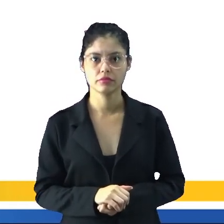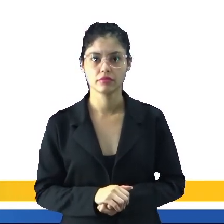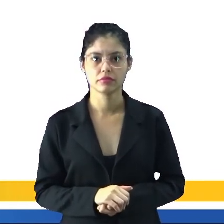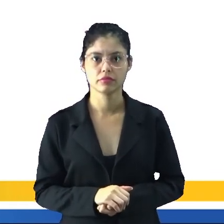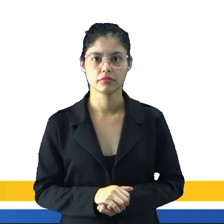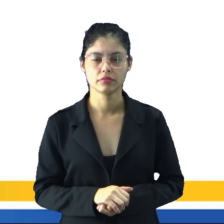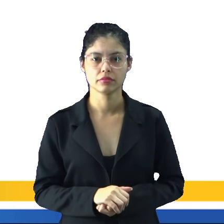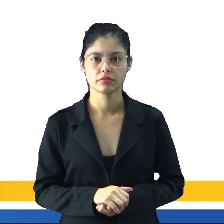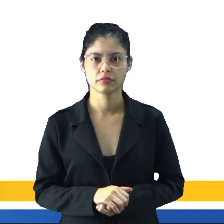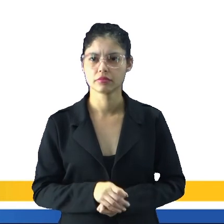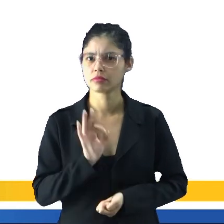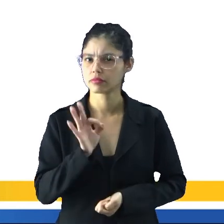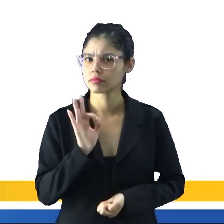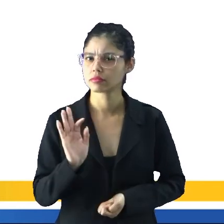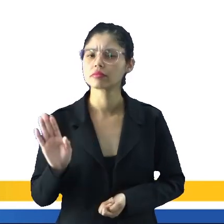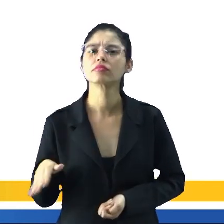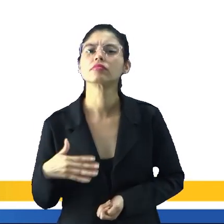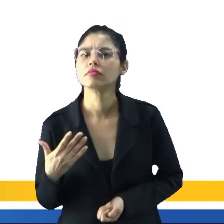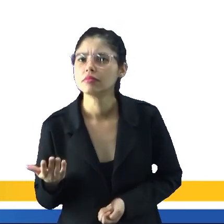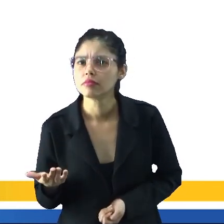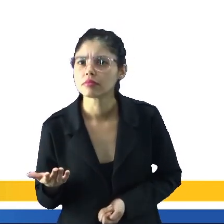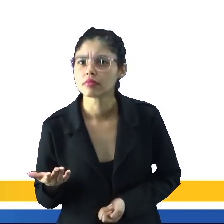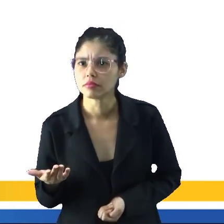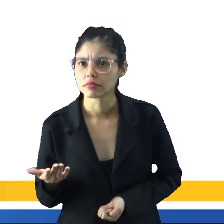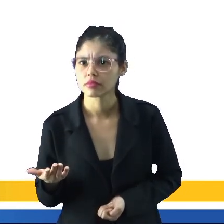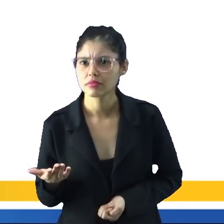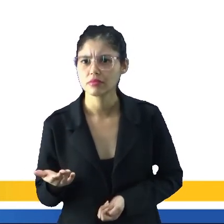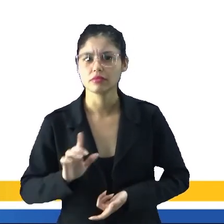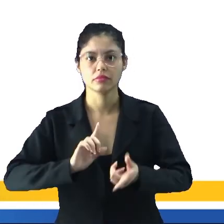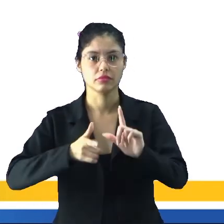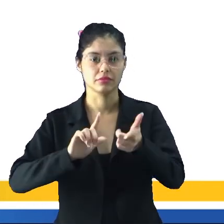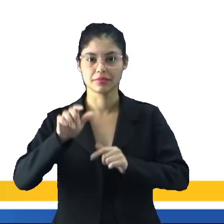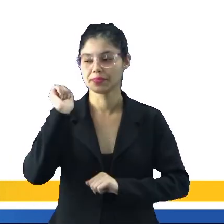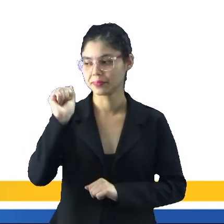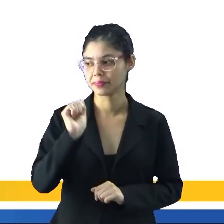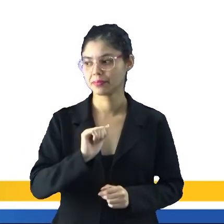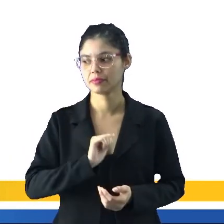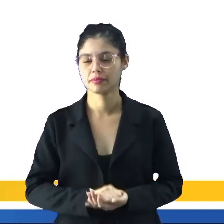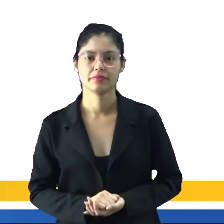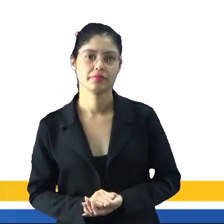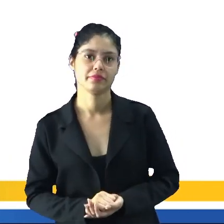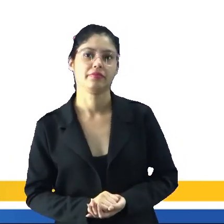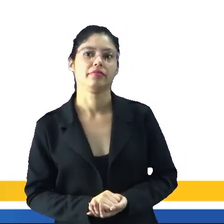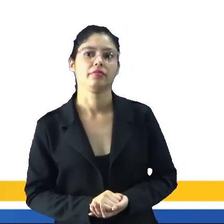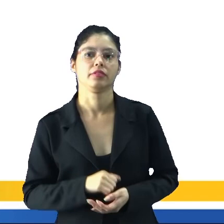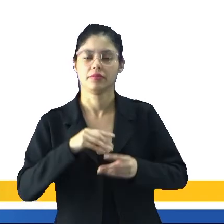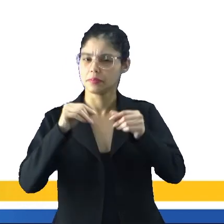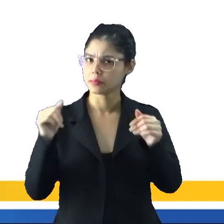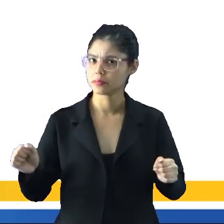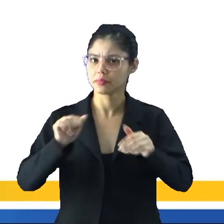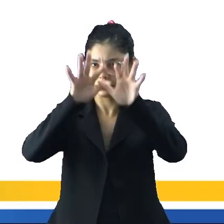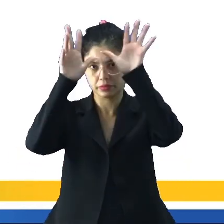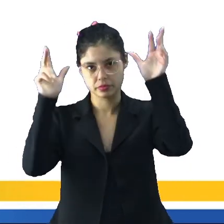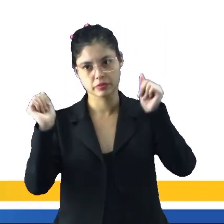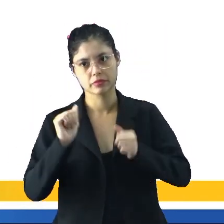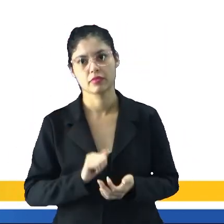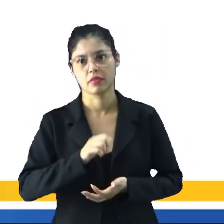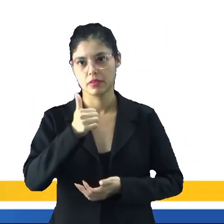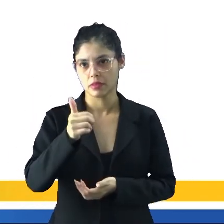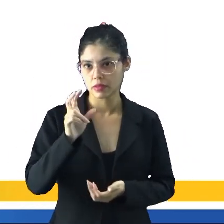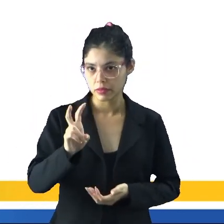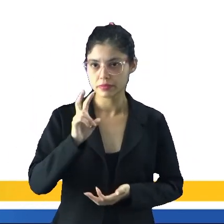E a resposta correta é... A letra A, né, o território acreano é composto por